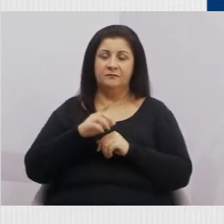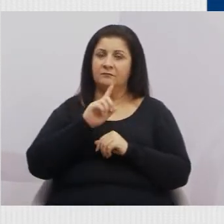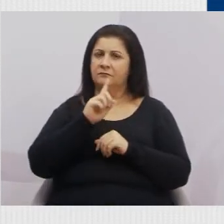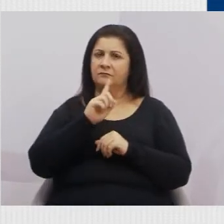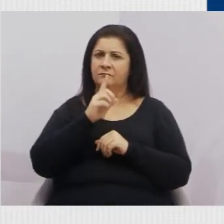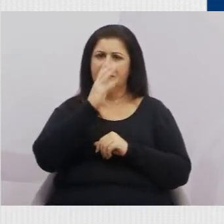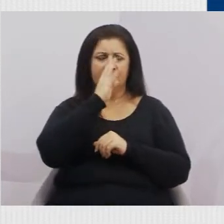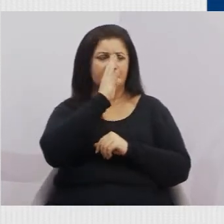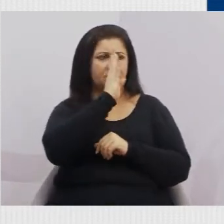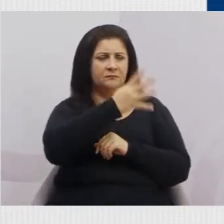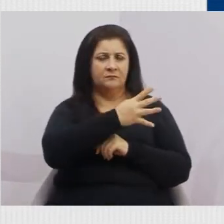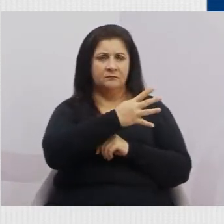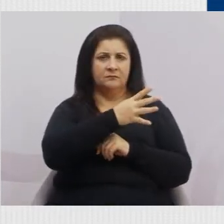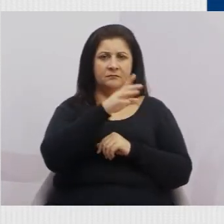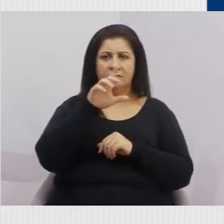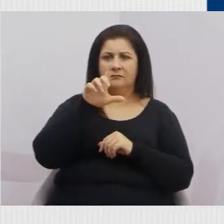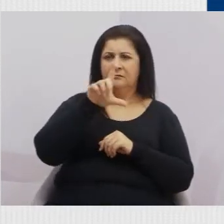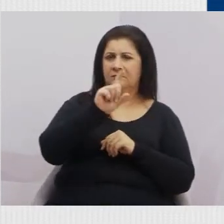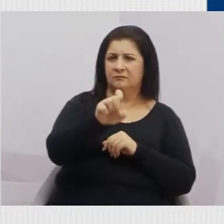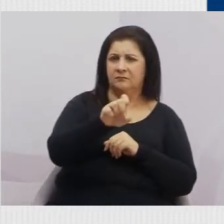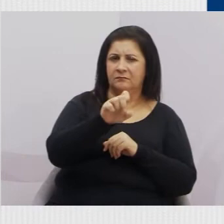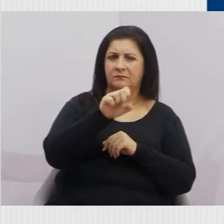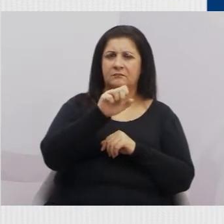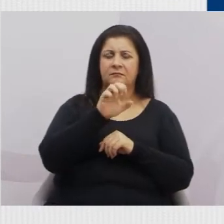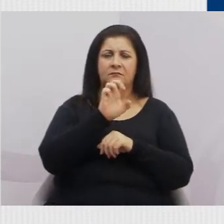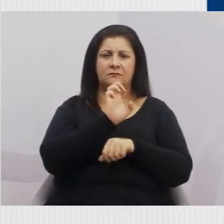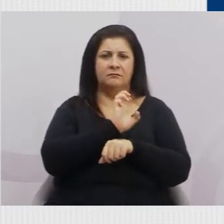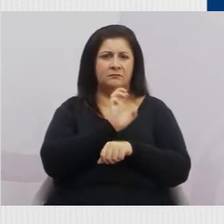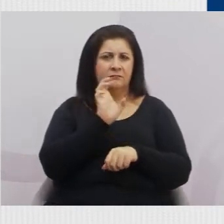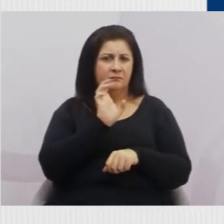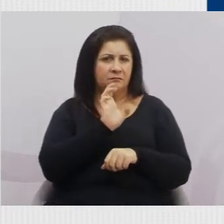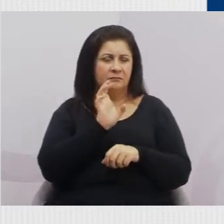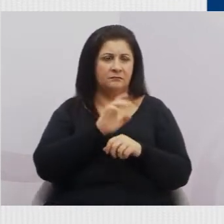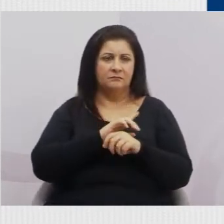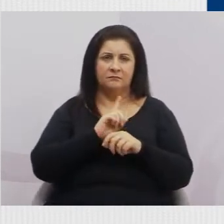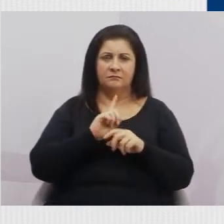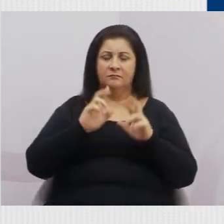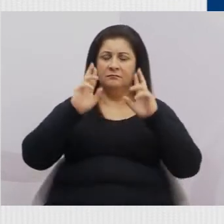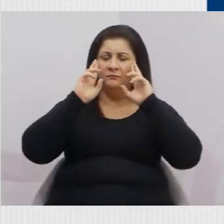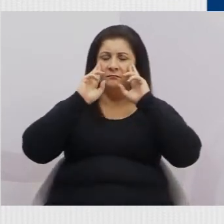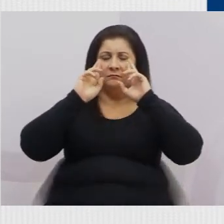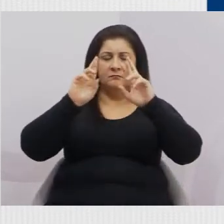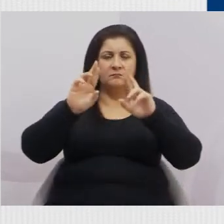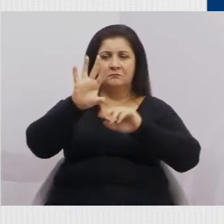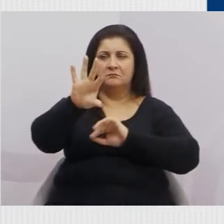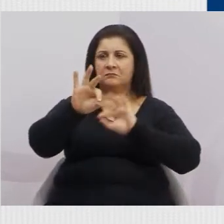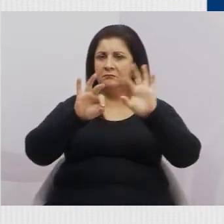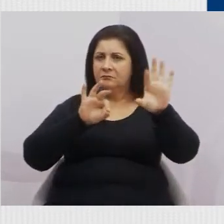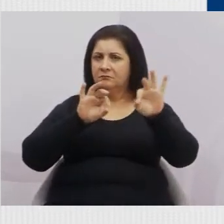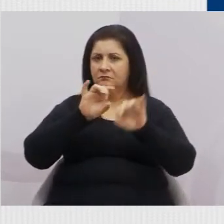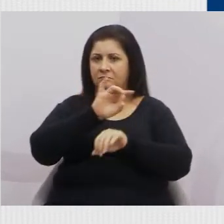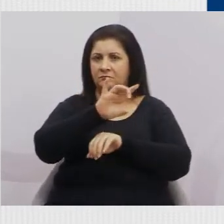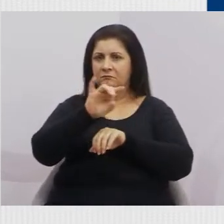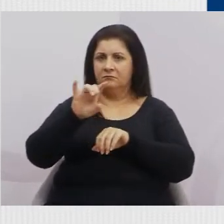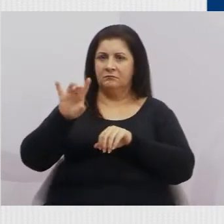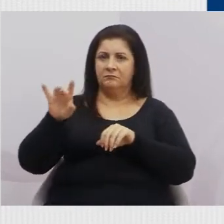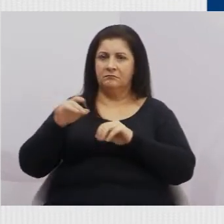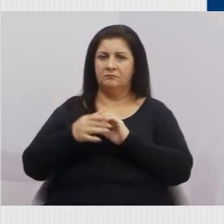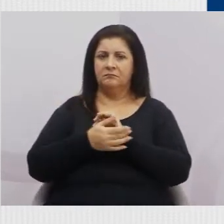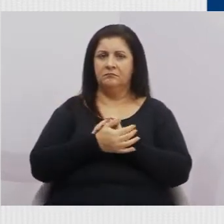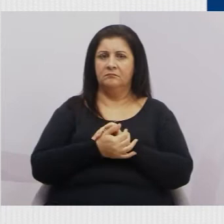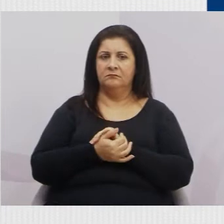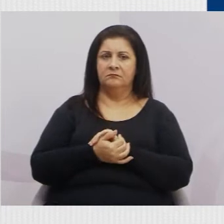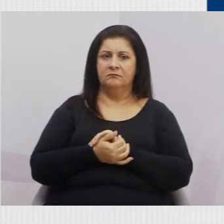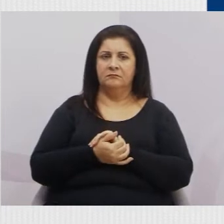criticando os homossexuais. Nós respeitamos também as escolhas das pessoas. Por óbvio